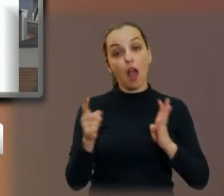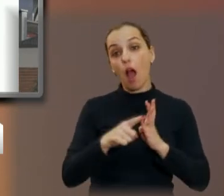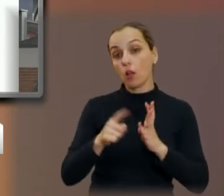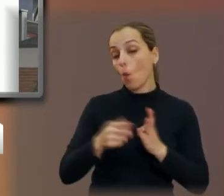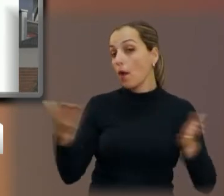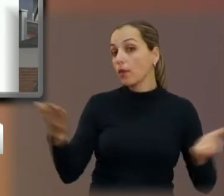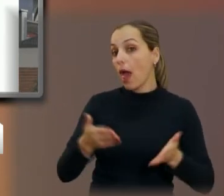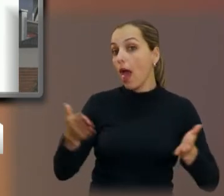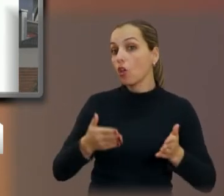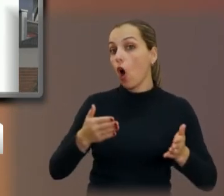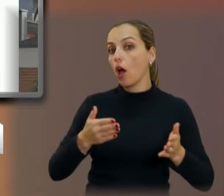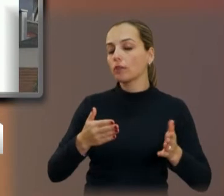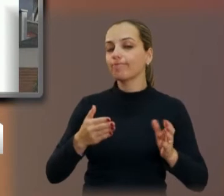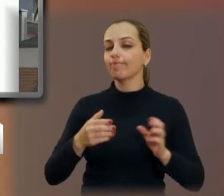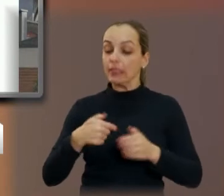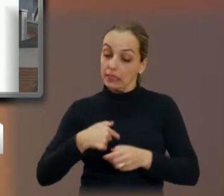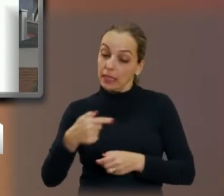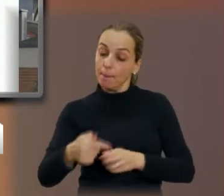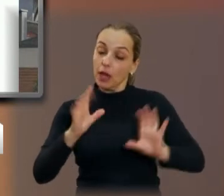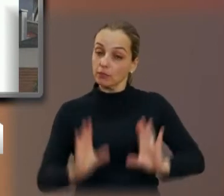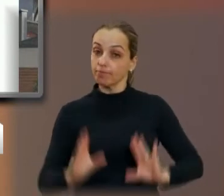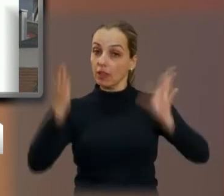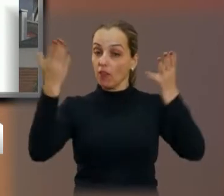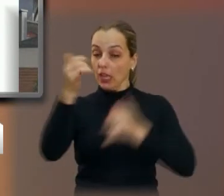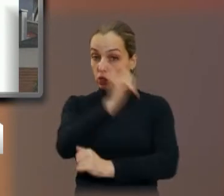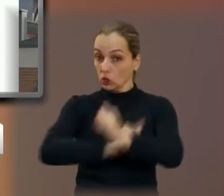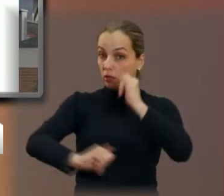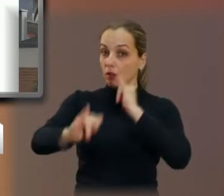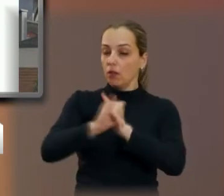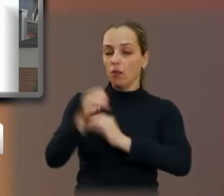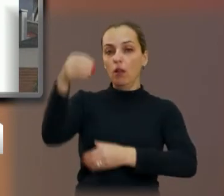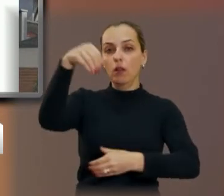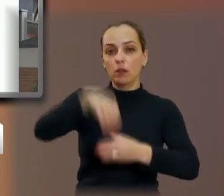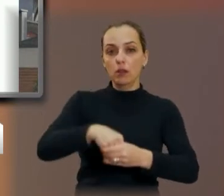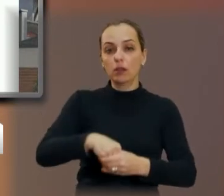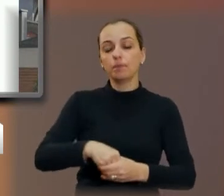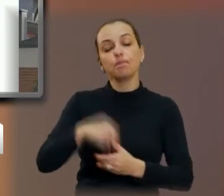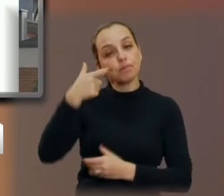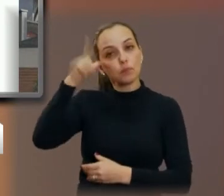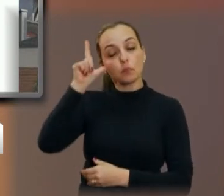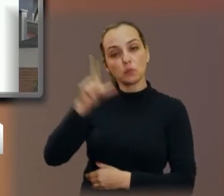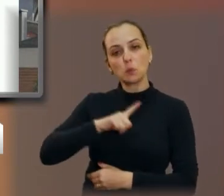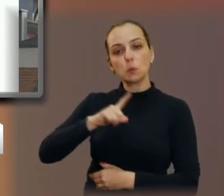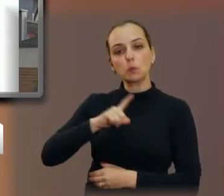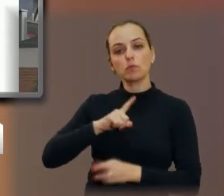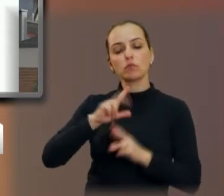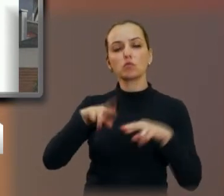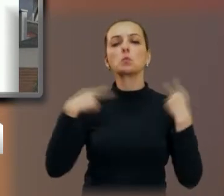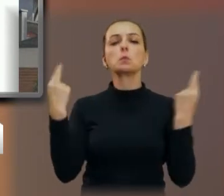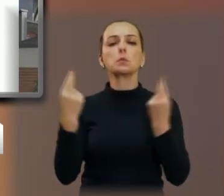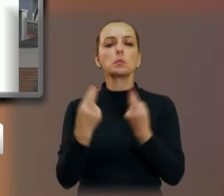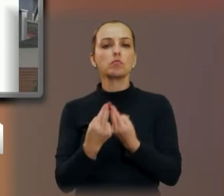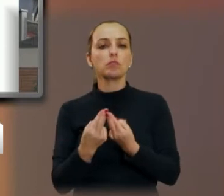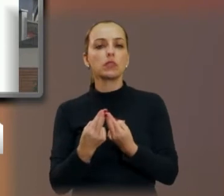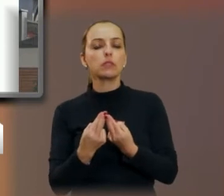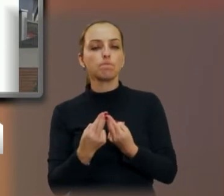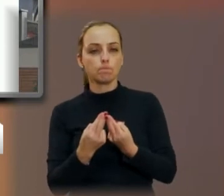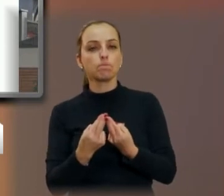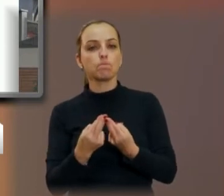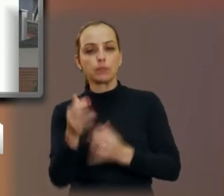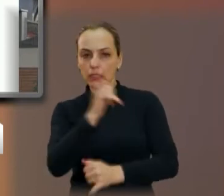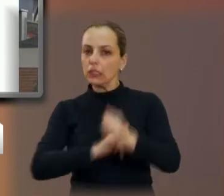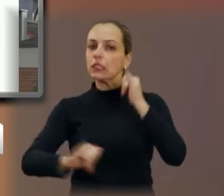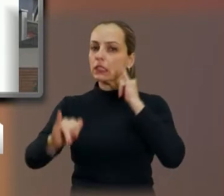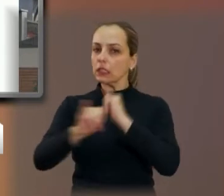está sendo online. Então, ontem, segunda-feira, através do Zoom e através do Instagram, nós falamos sobre as principais dificuldades e